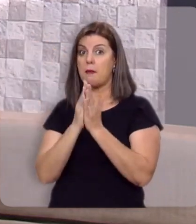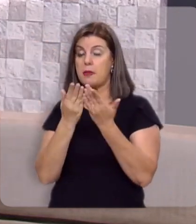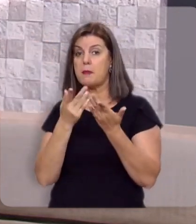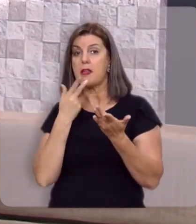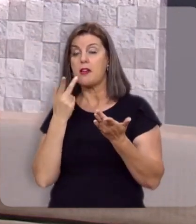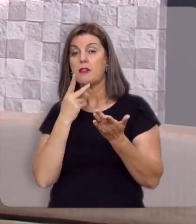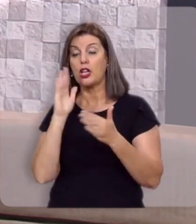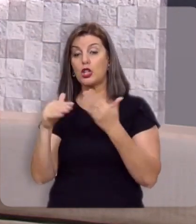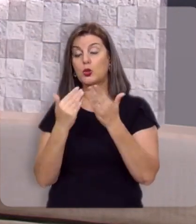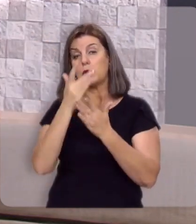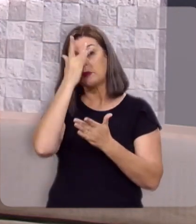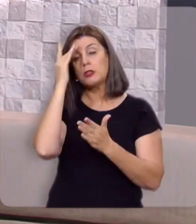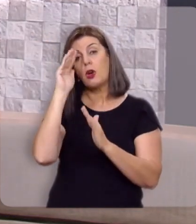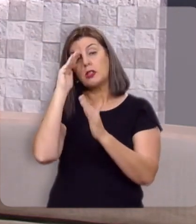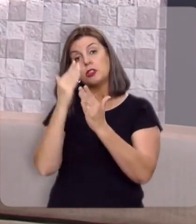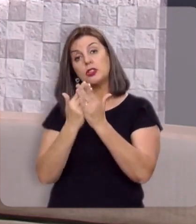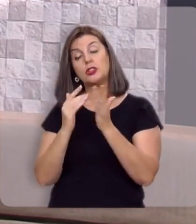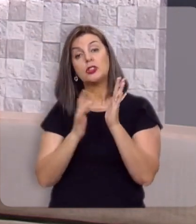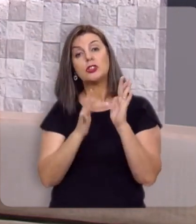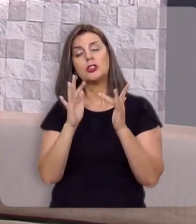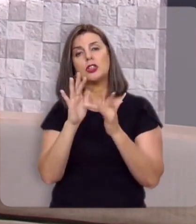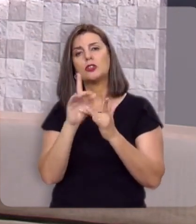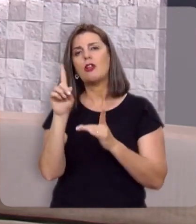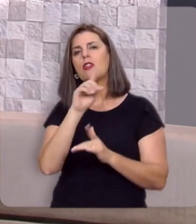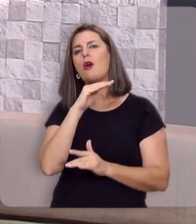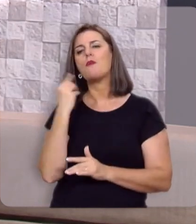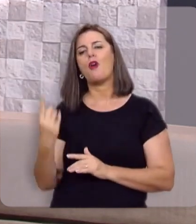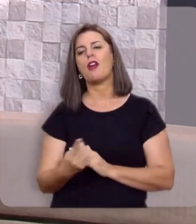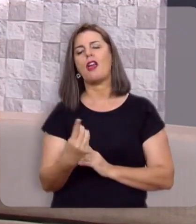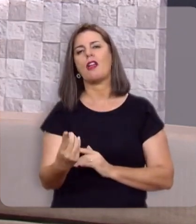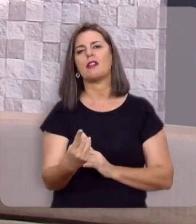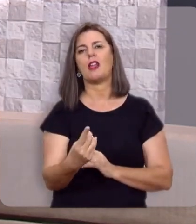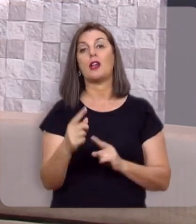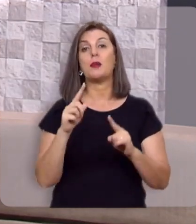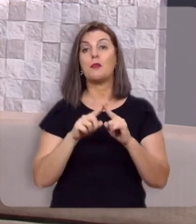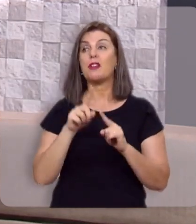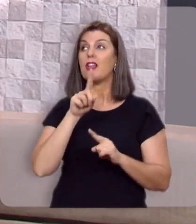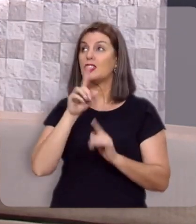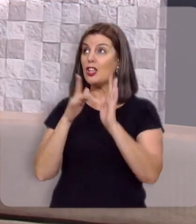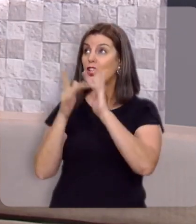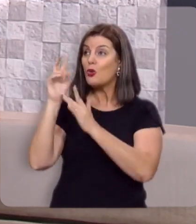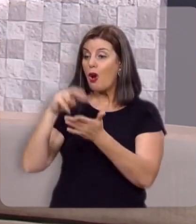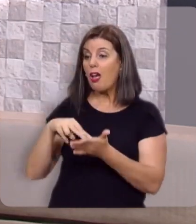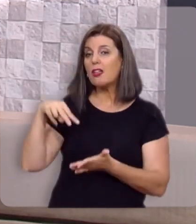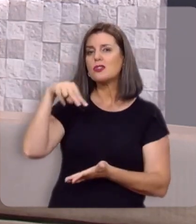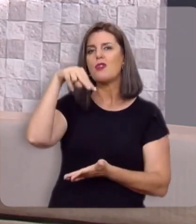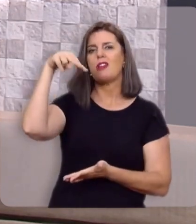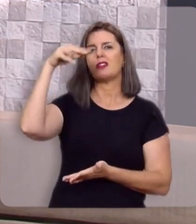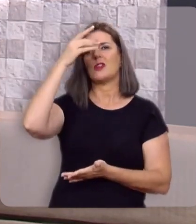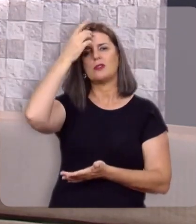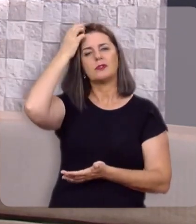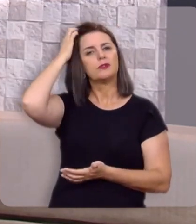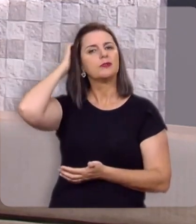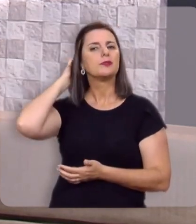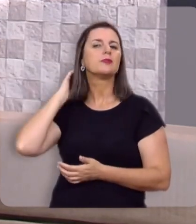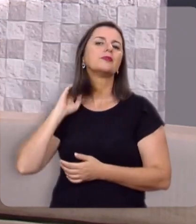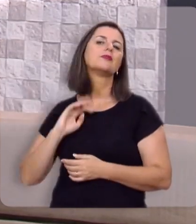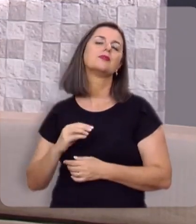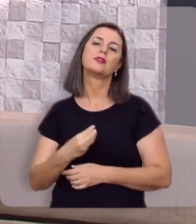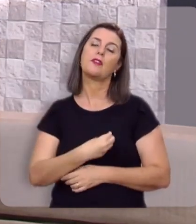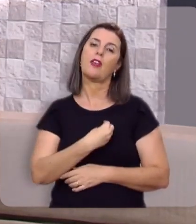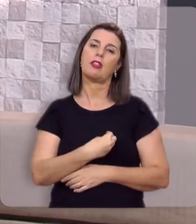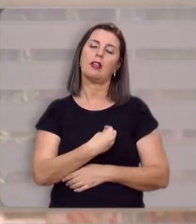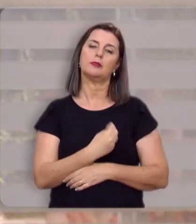diz que todo aquele que crê em Jesus não morrerá eternamente porque ele é a ressurreição e a vida.